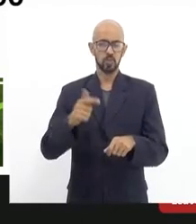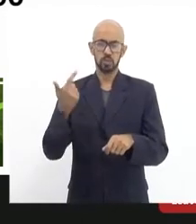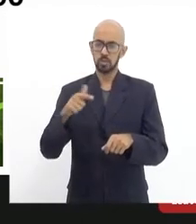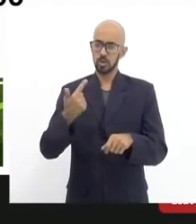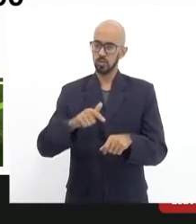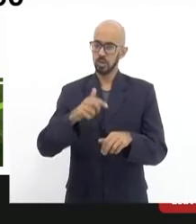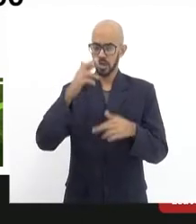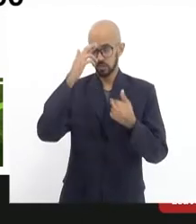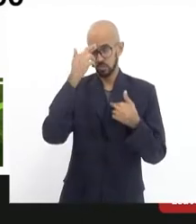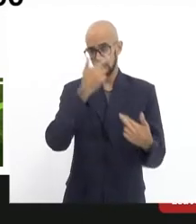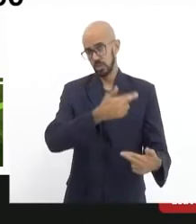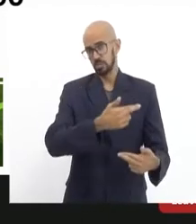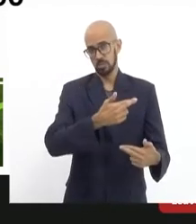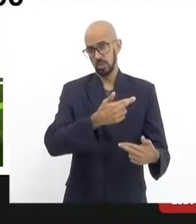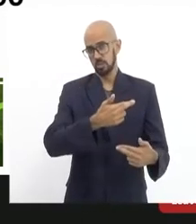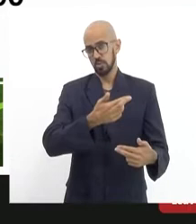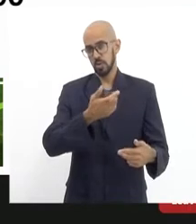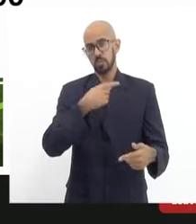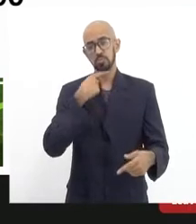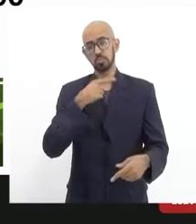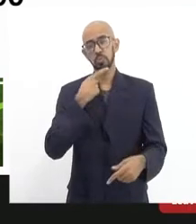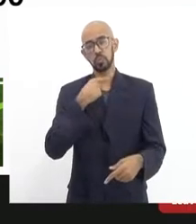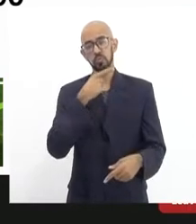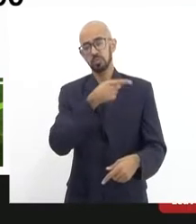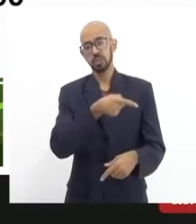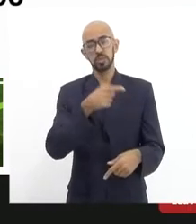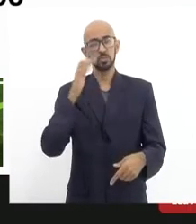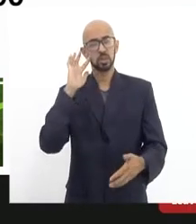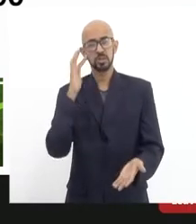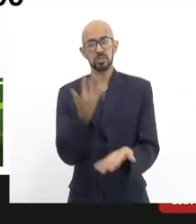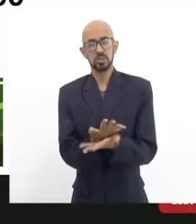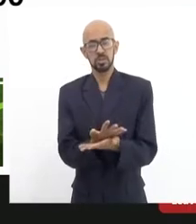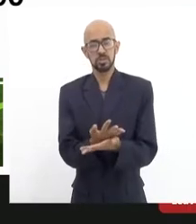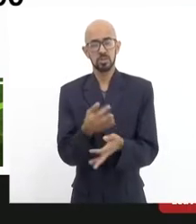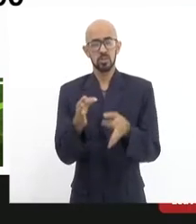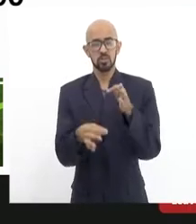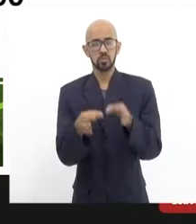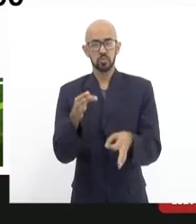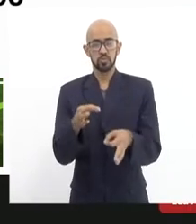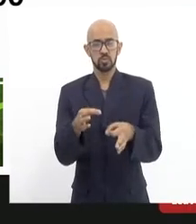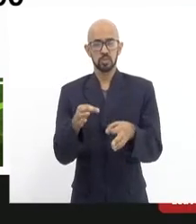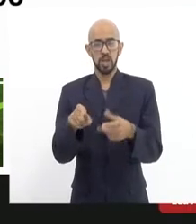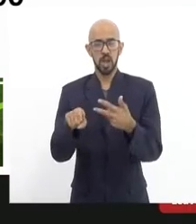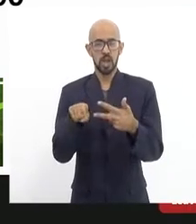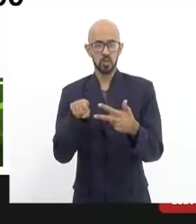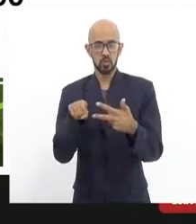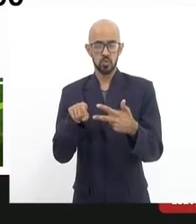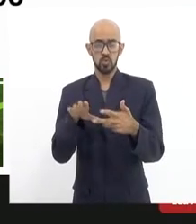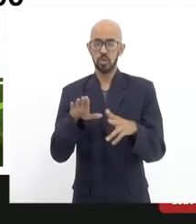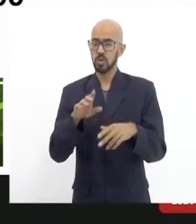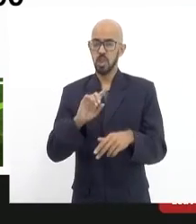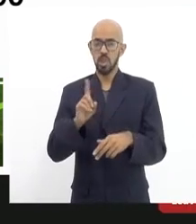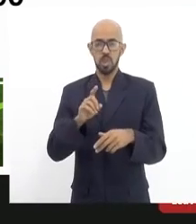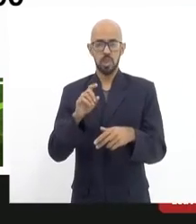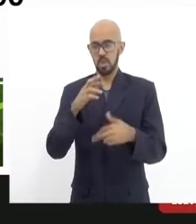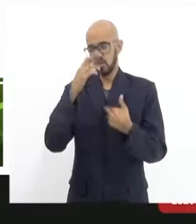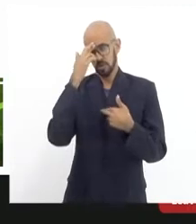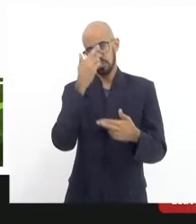sentença, questionam à intervenção do Poder Judiciário e, ao final, não cumprem a sentença.